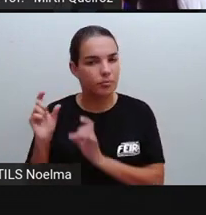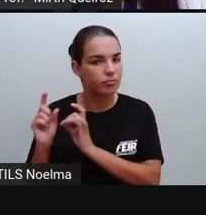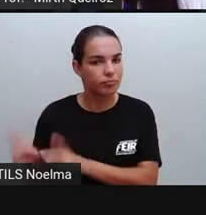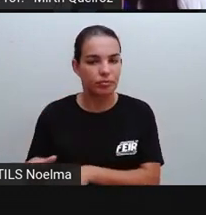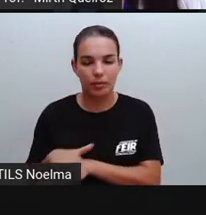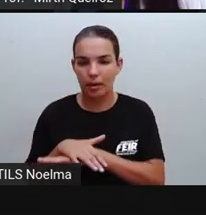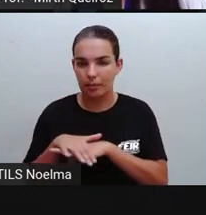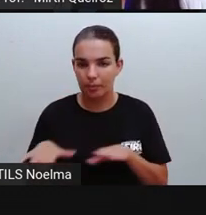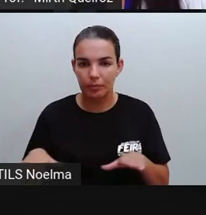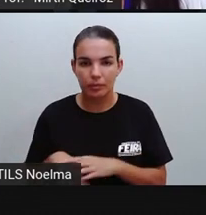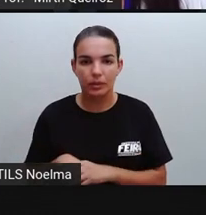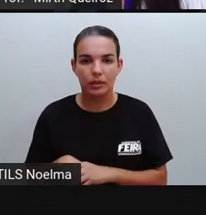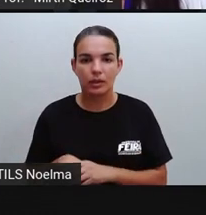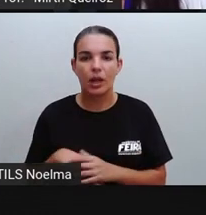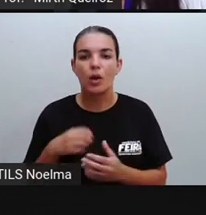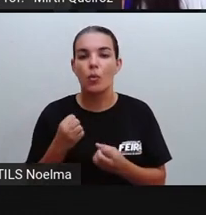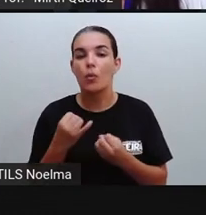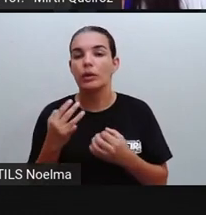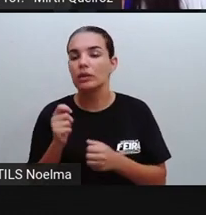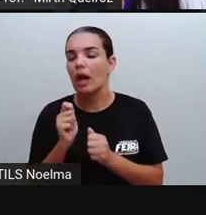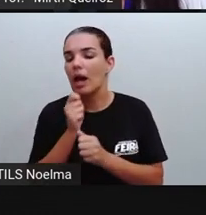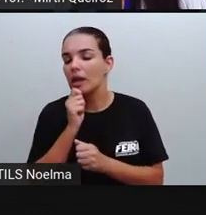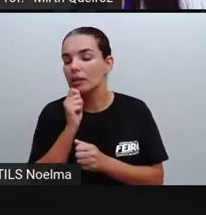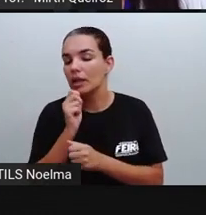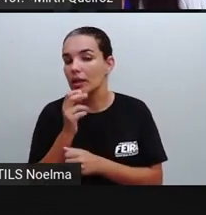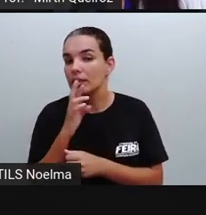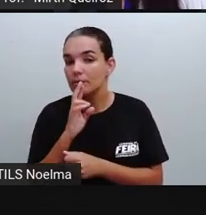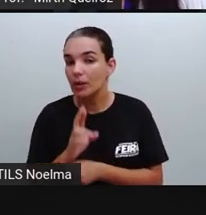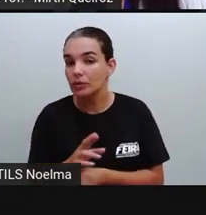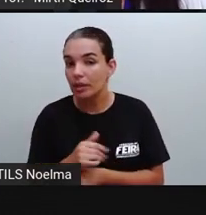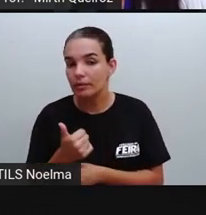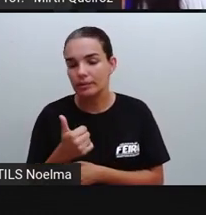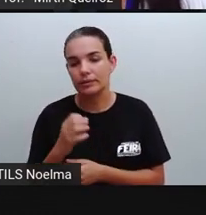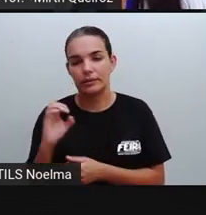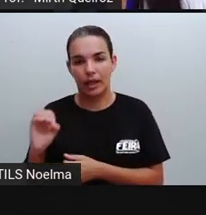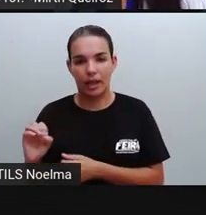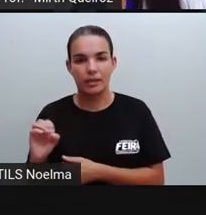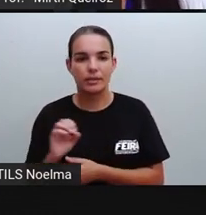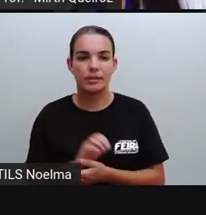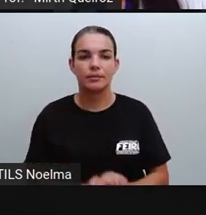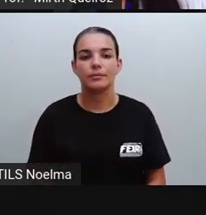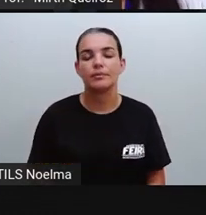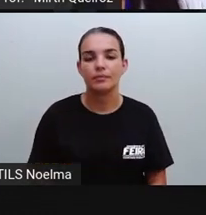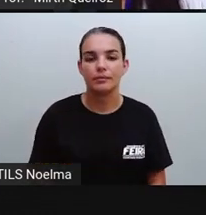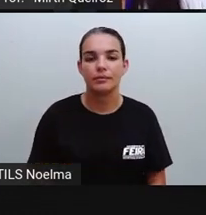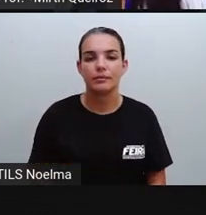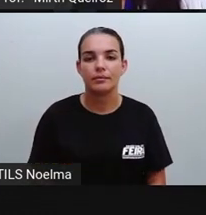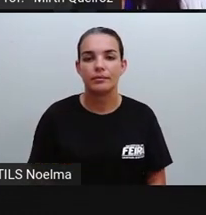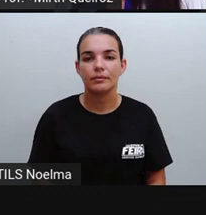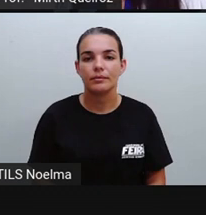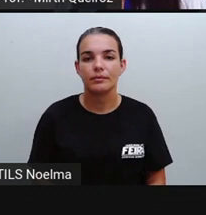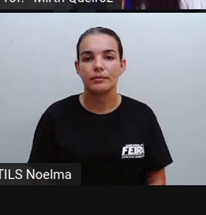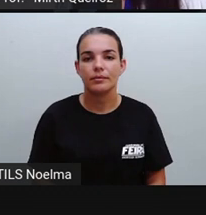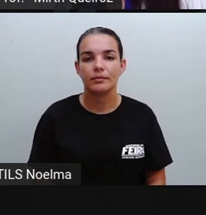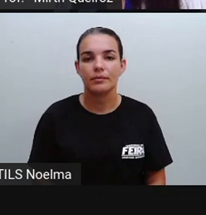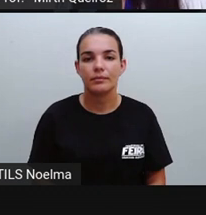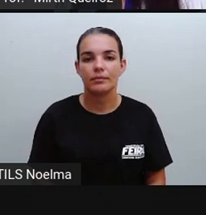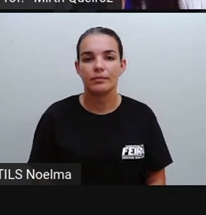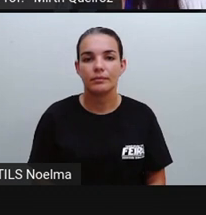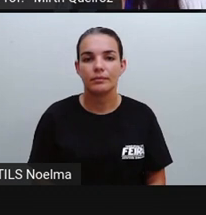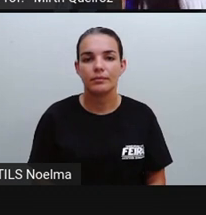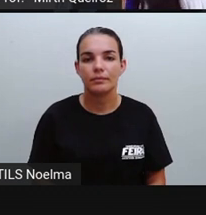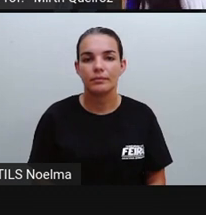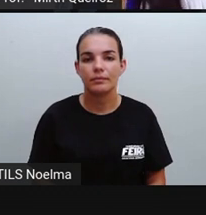casos. E quantos estão aguardando o encerramento? 10 casos aí, aguardando o resultado.